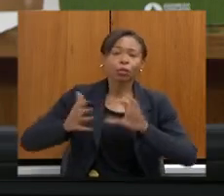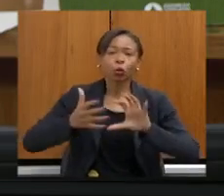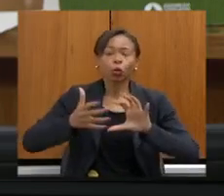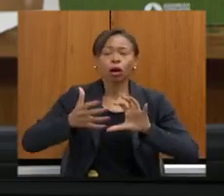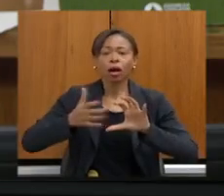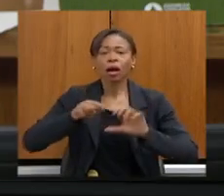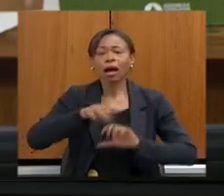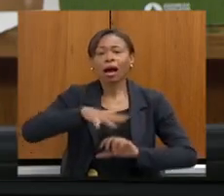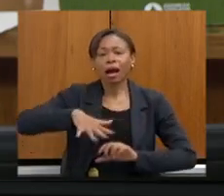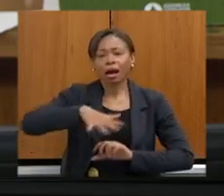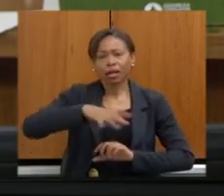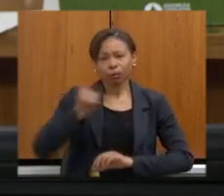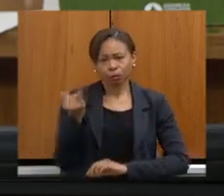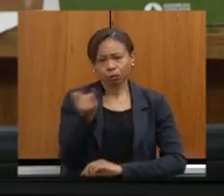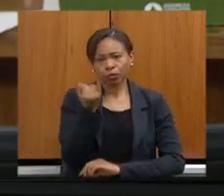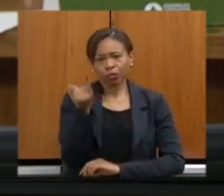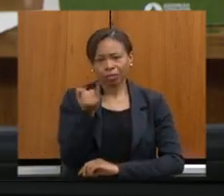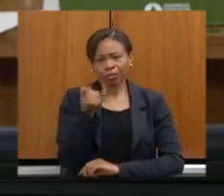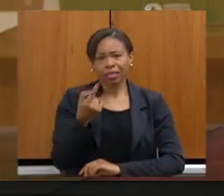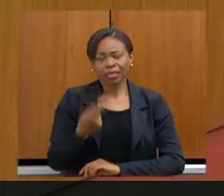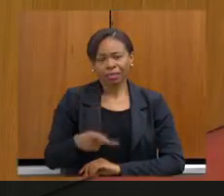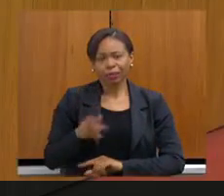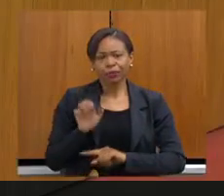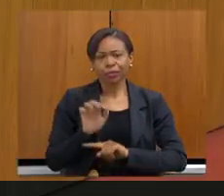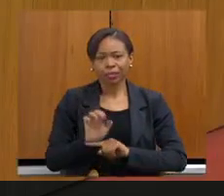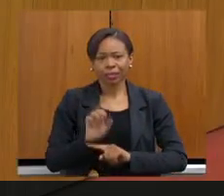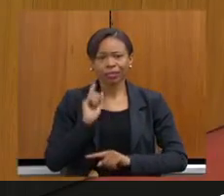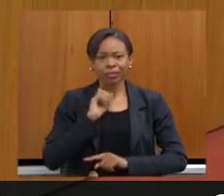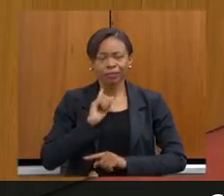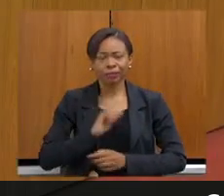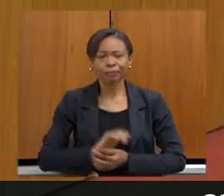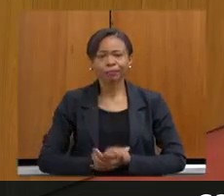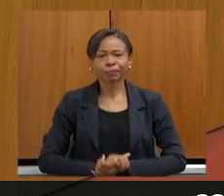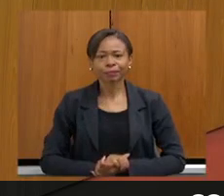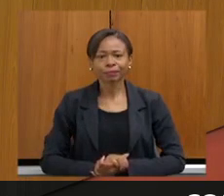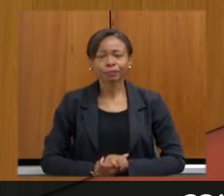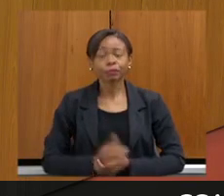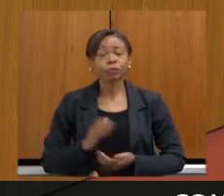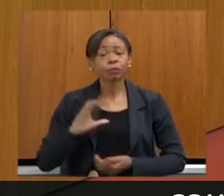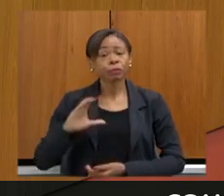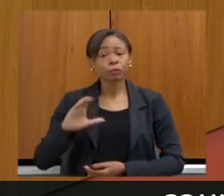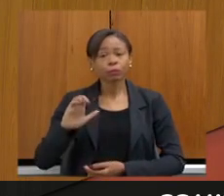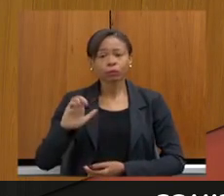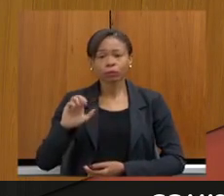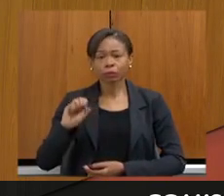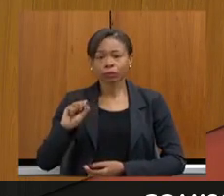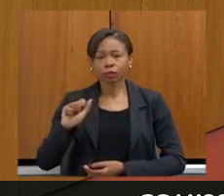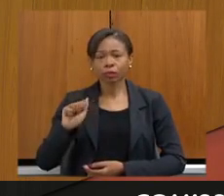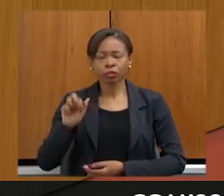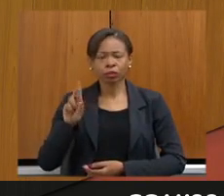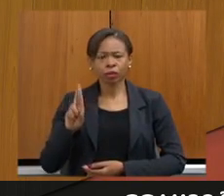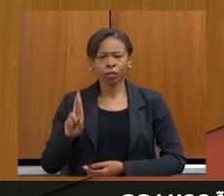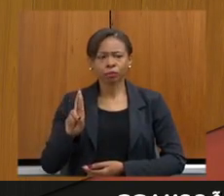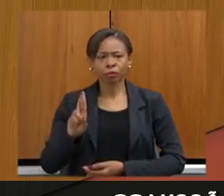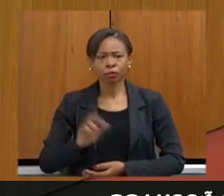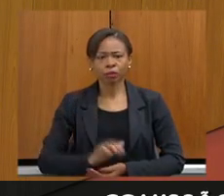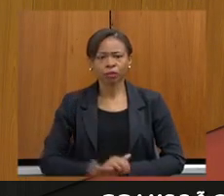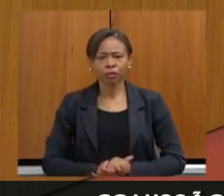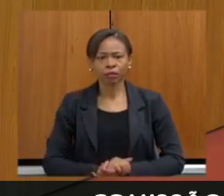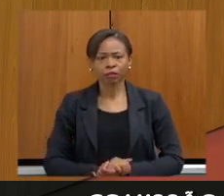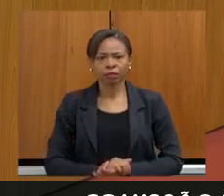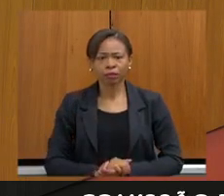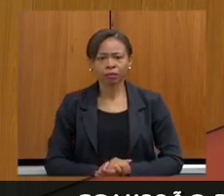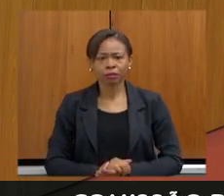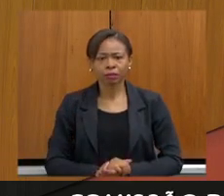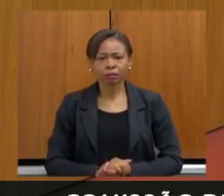conservação no nosso Estado. Eu quero passar a palavra aqui ao César, para a sua, César Augusto Fonseca e Cruz,